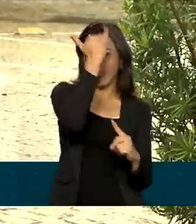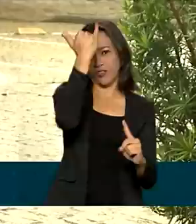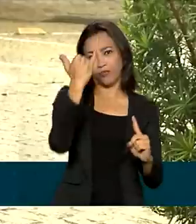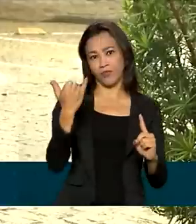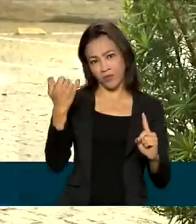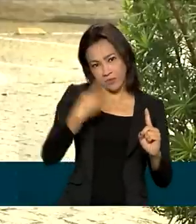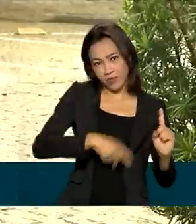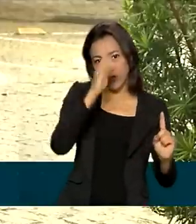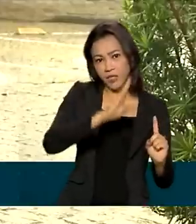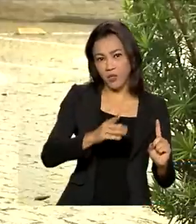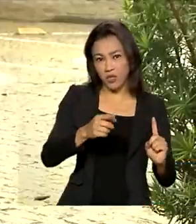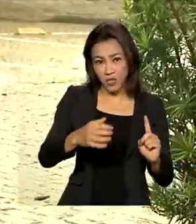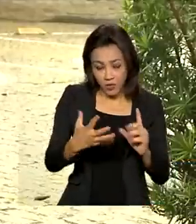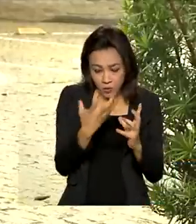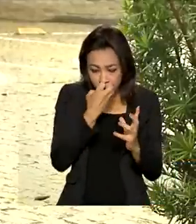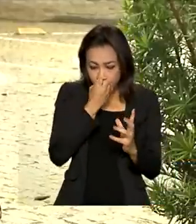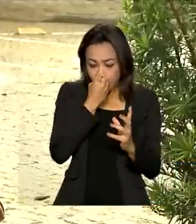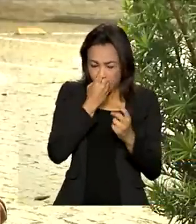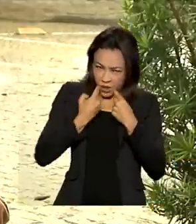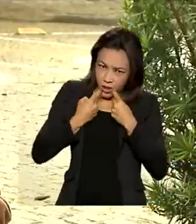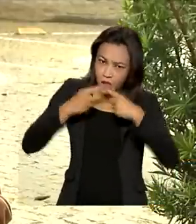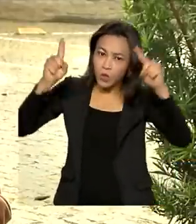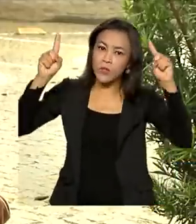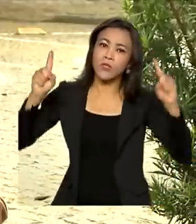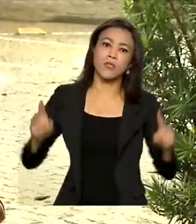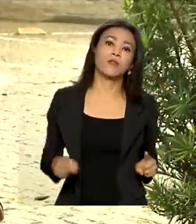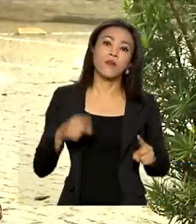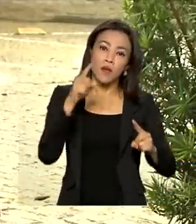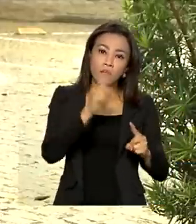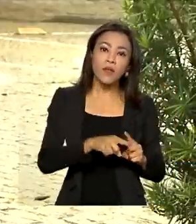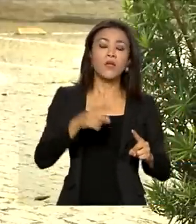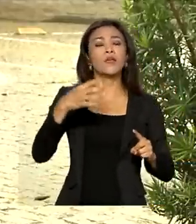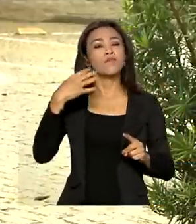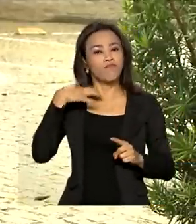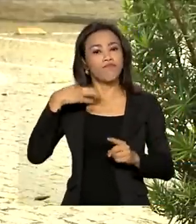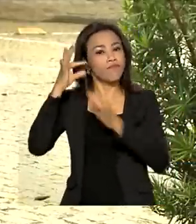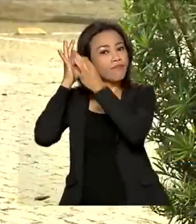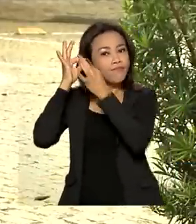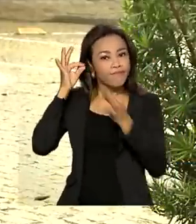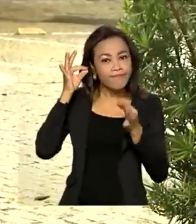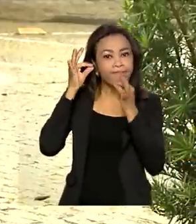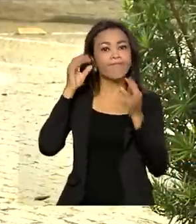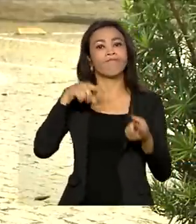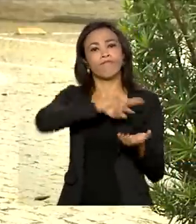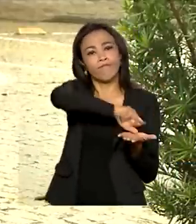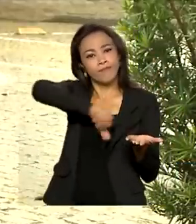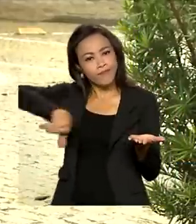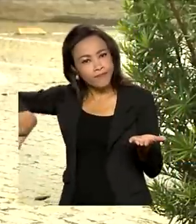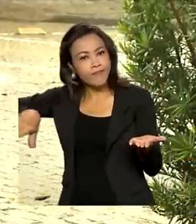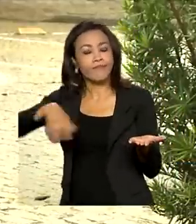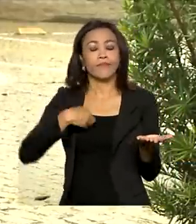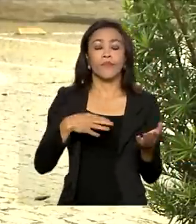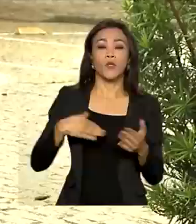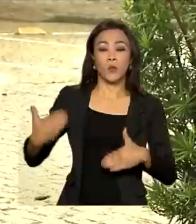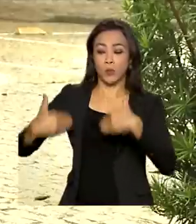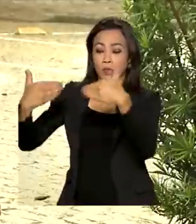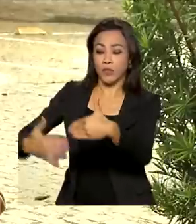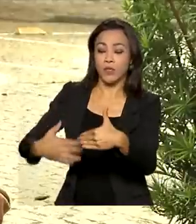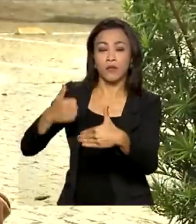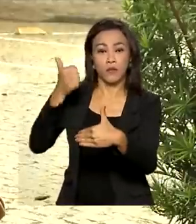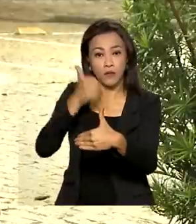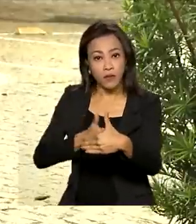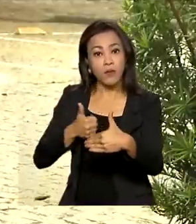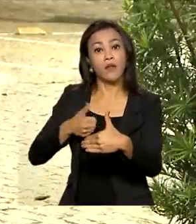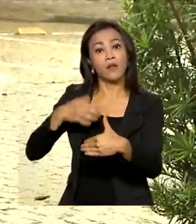Denuncie. O Ligue 180 é a central de atendimento à mulher em todo o país. O Ministério da Mulher, Família e Direitos Humanos,